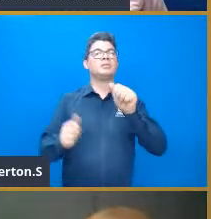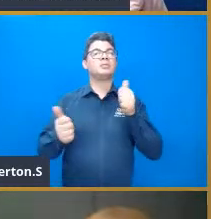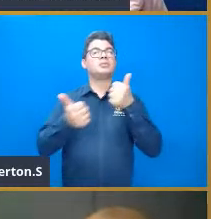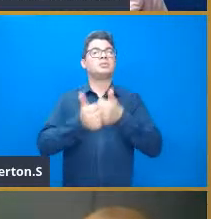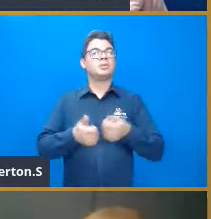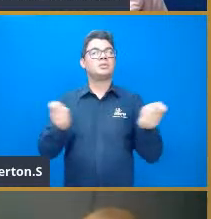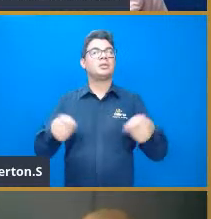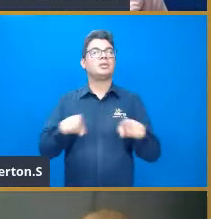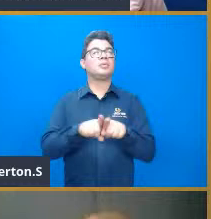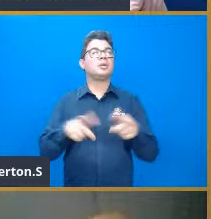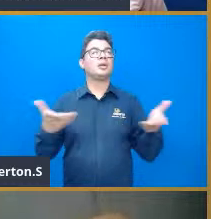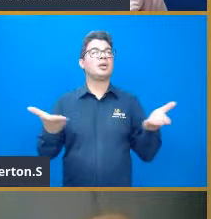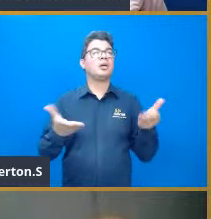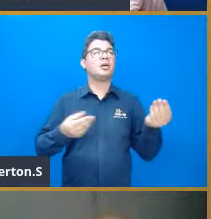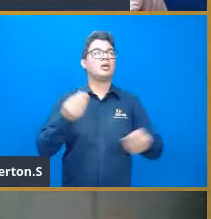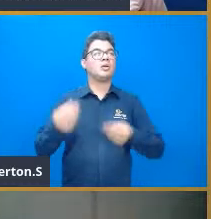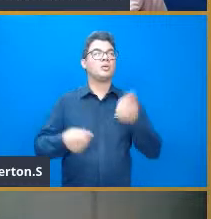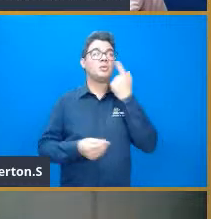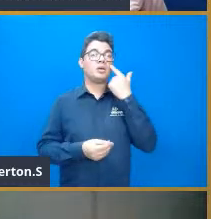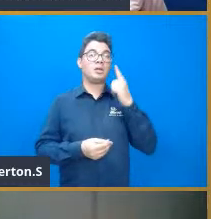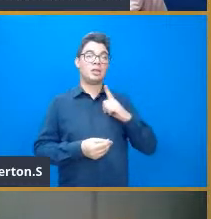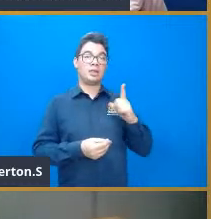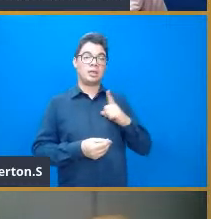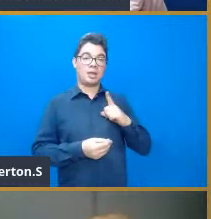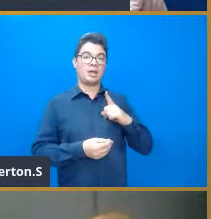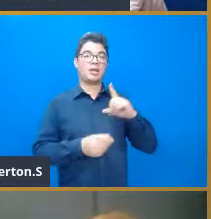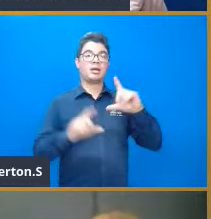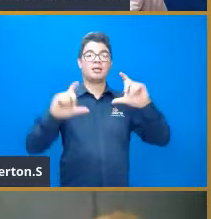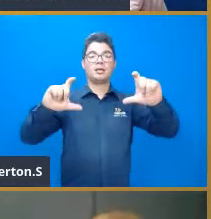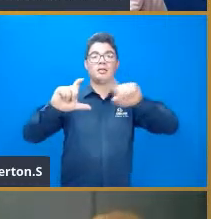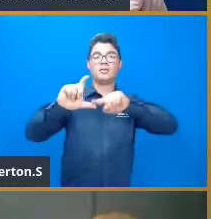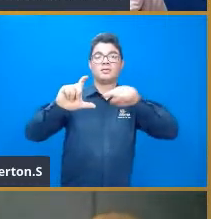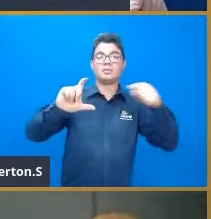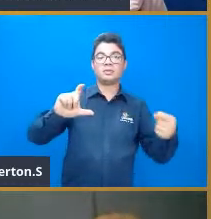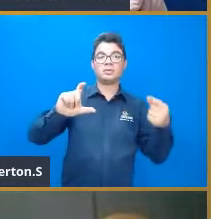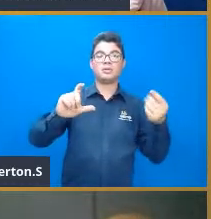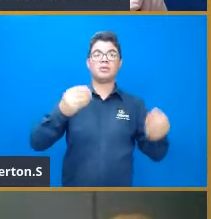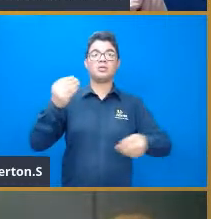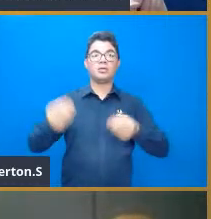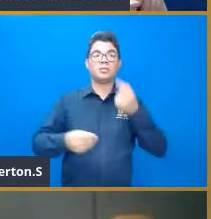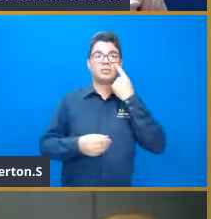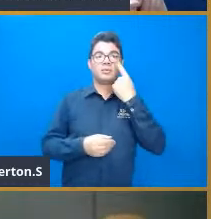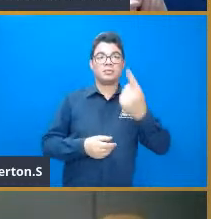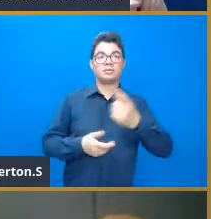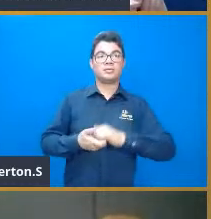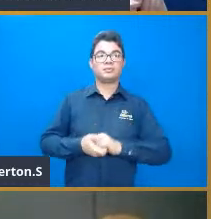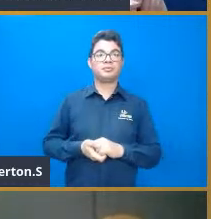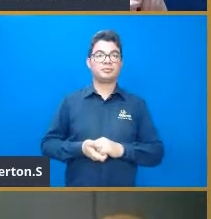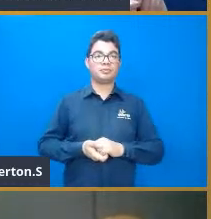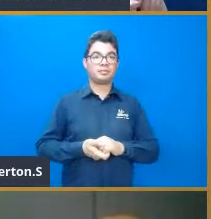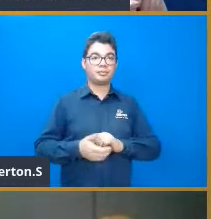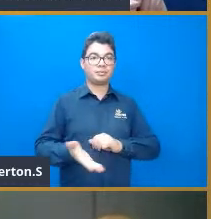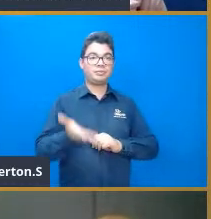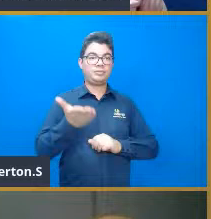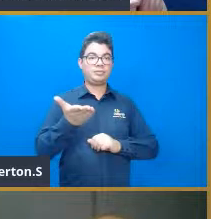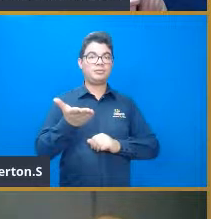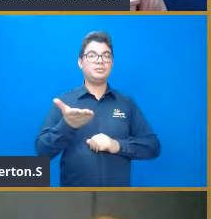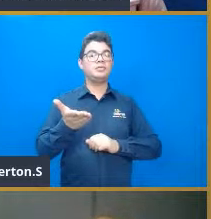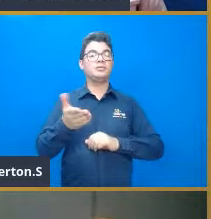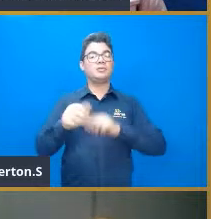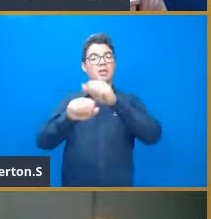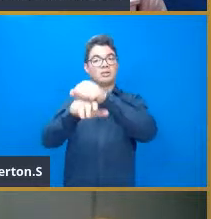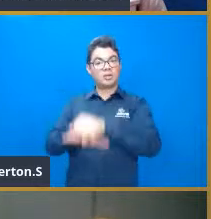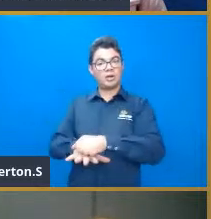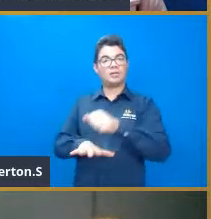agora se a gente tem a função exata, que interpola os pontos, aí não precisa do software não, a gente faz na mão, porque é bem